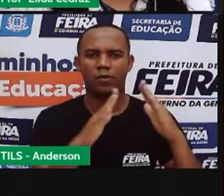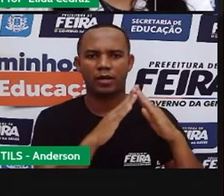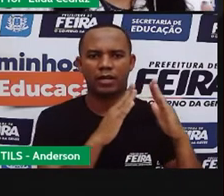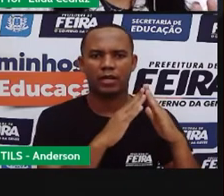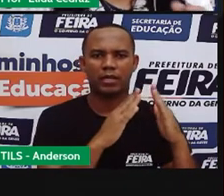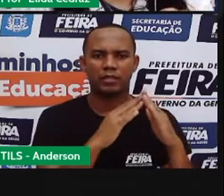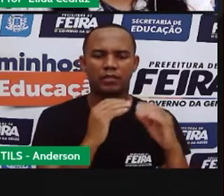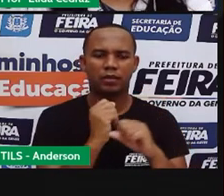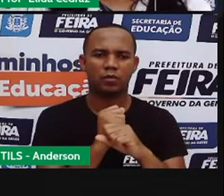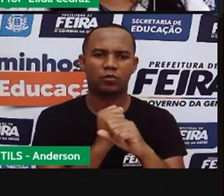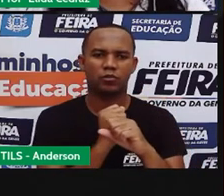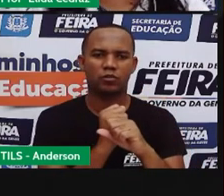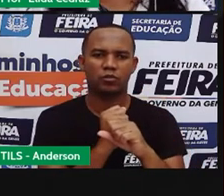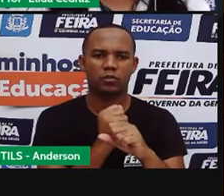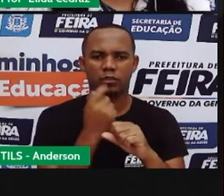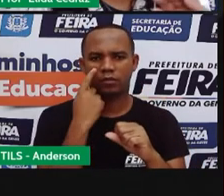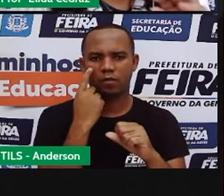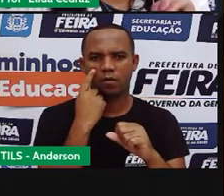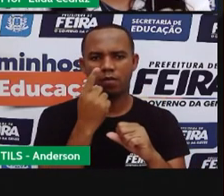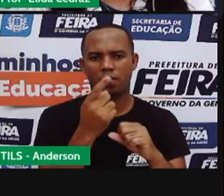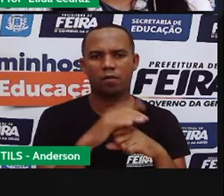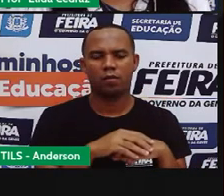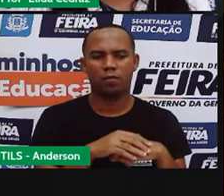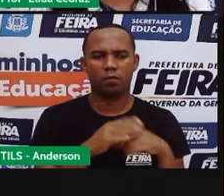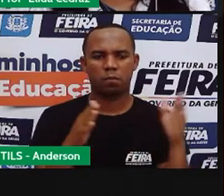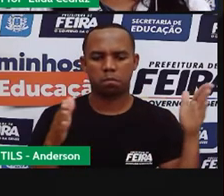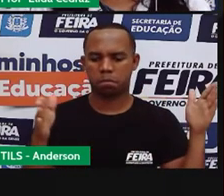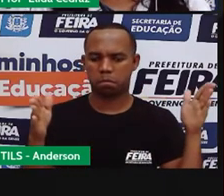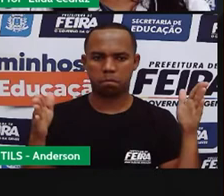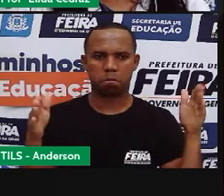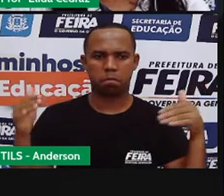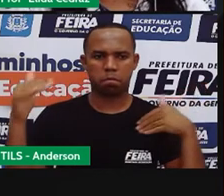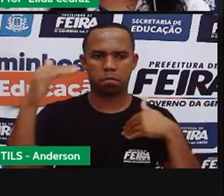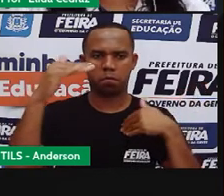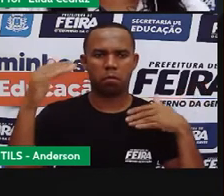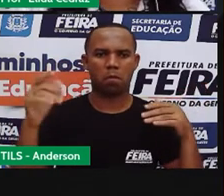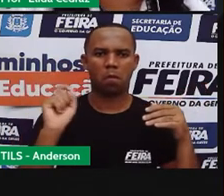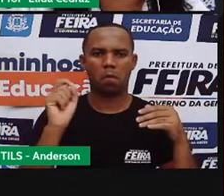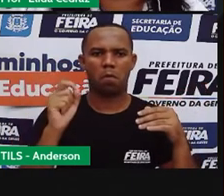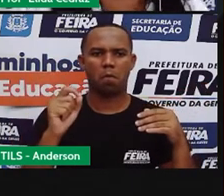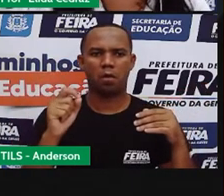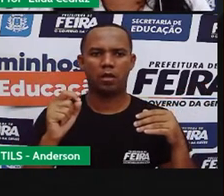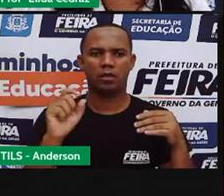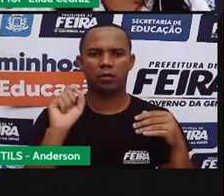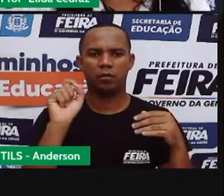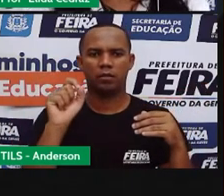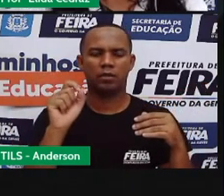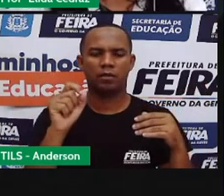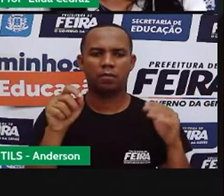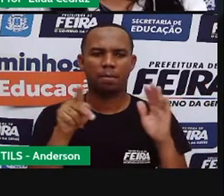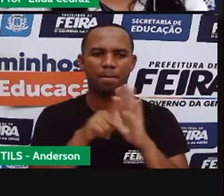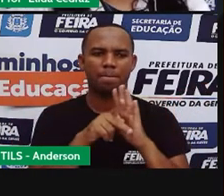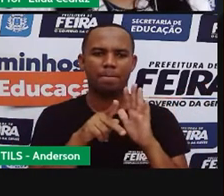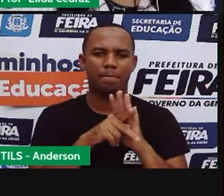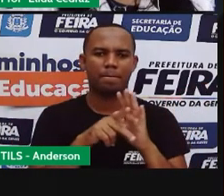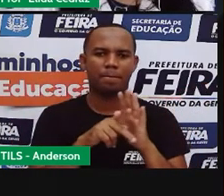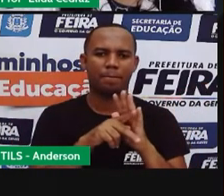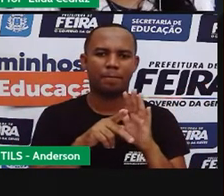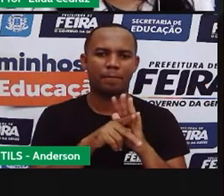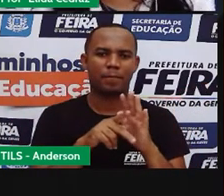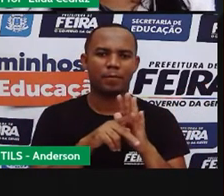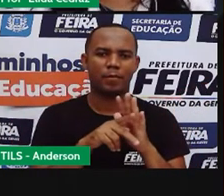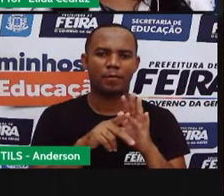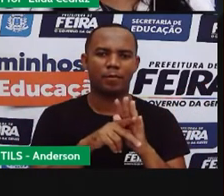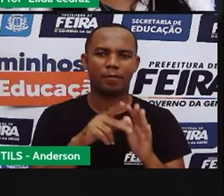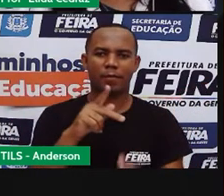você está vendo, esses blocos enormes que esses homens estão carregando, são blocos de palha. Os